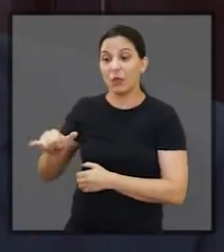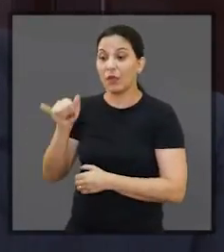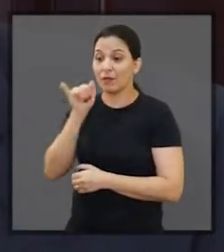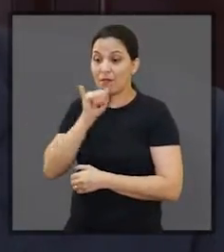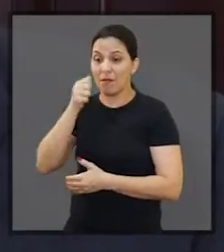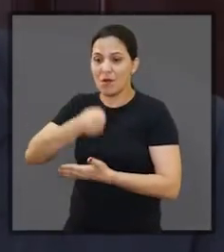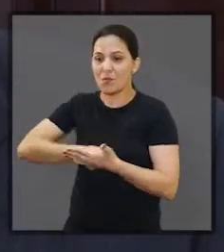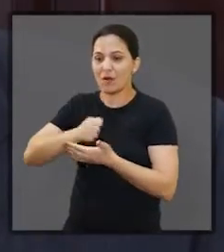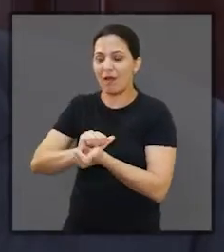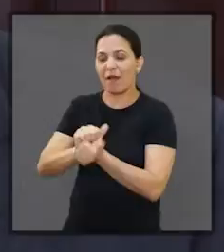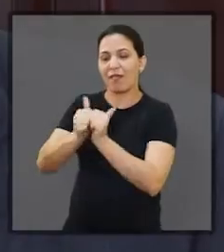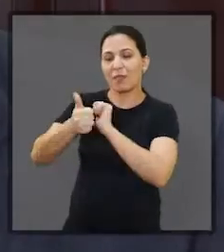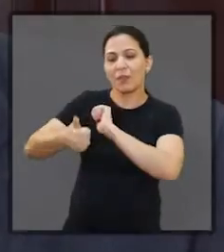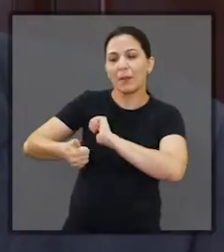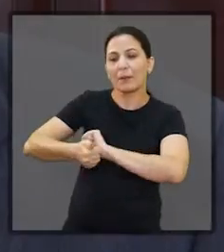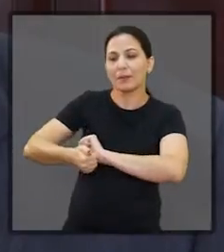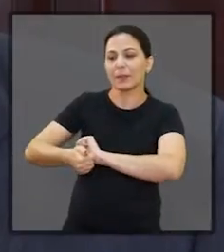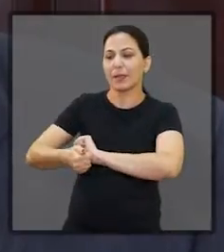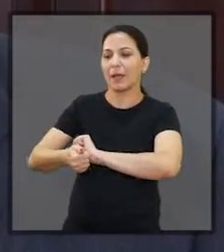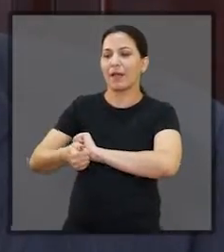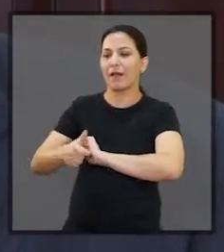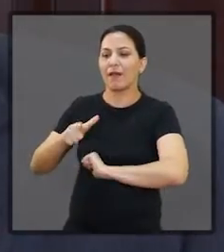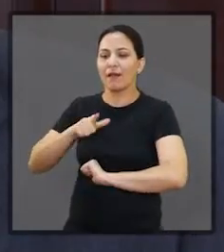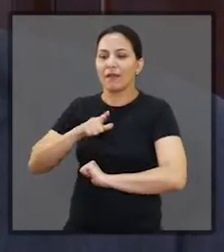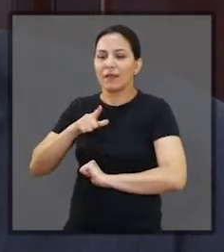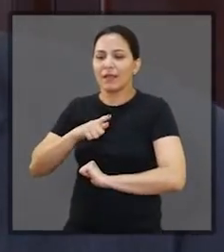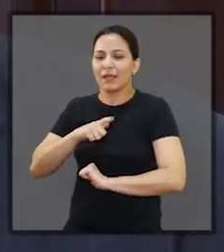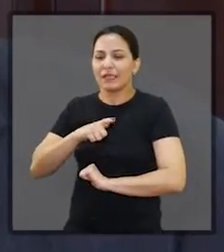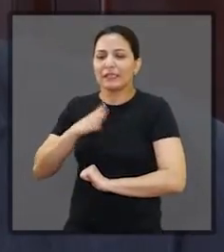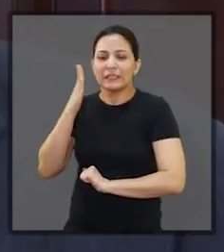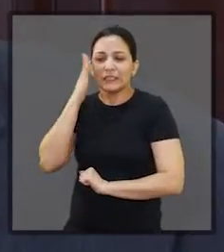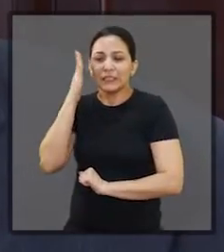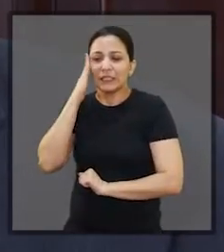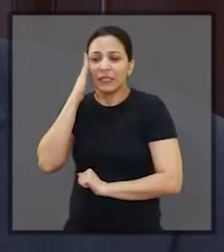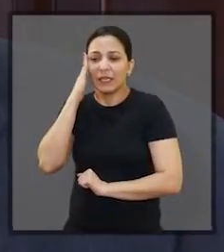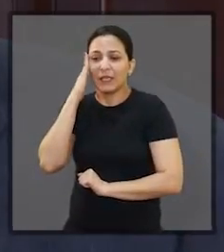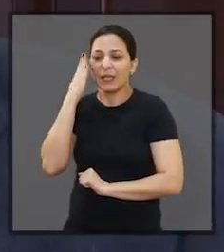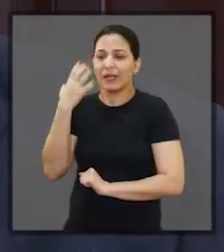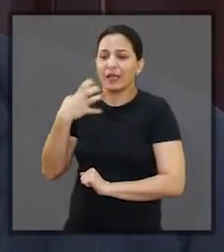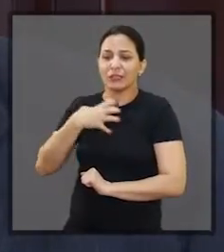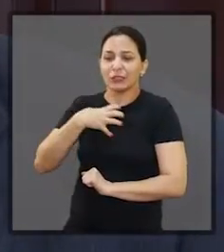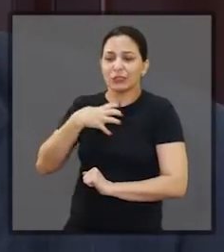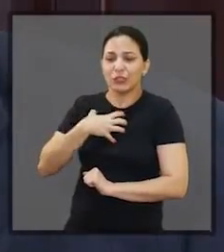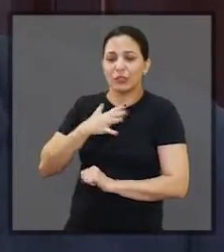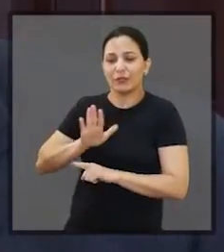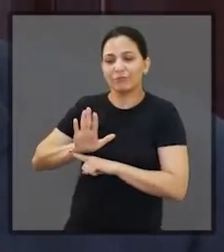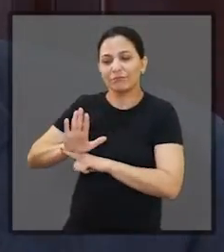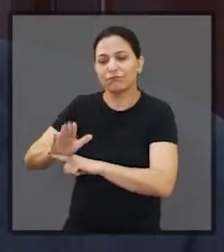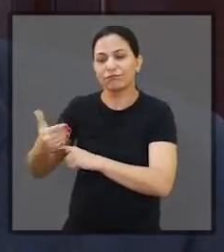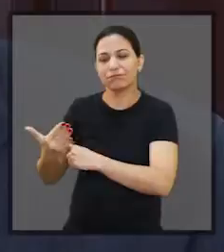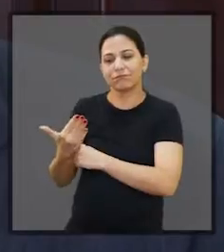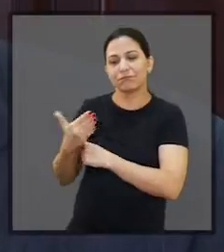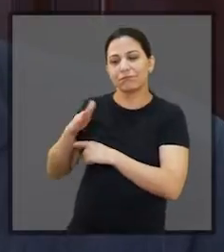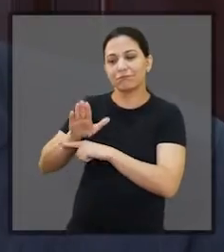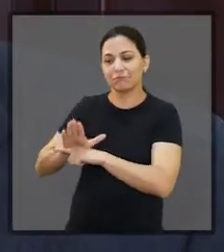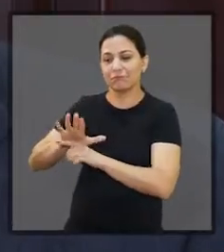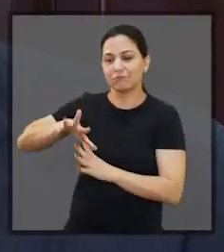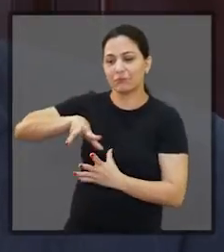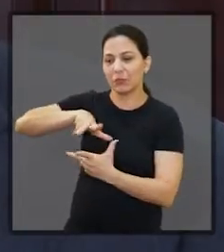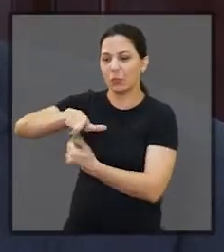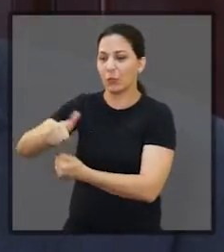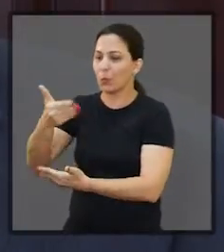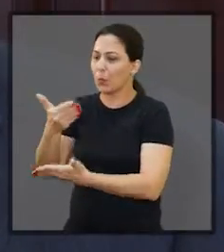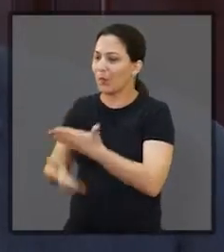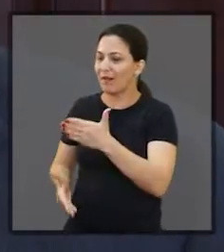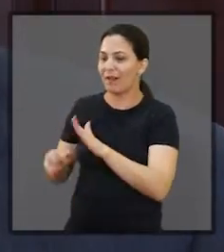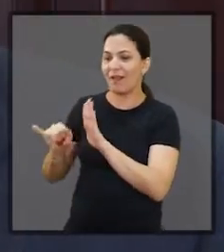italiano foi obrigado a se adaptar, a ter uma flexibilidade com toda, com generosidade em relação ao mundo, sem